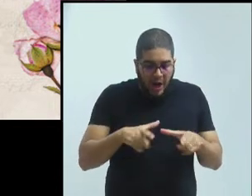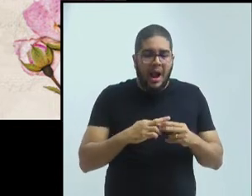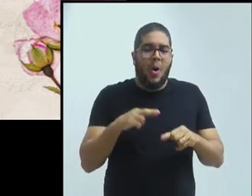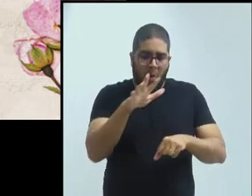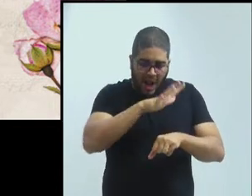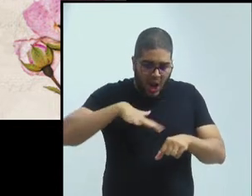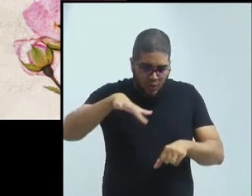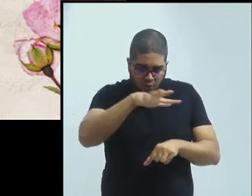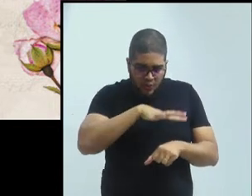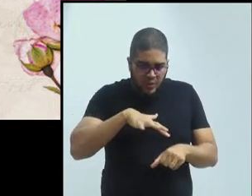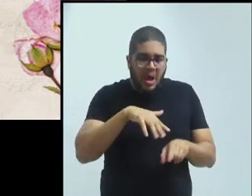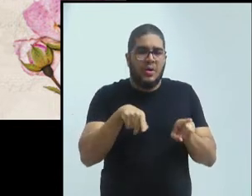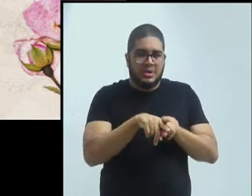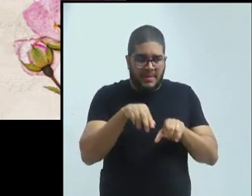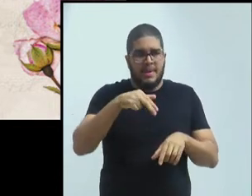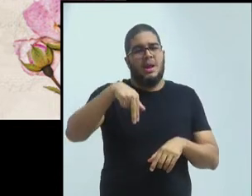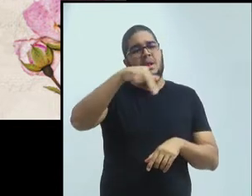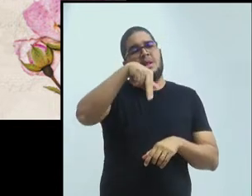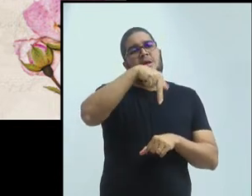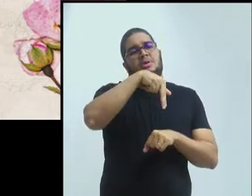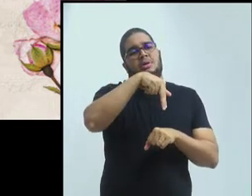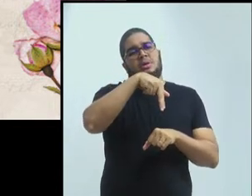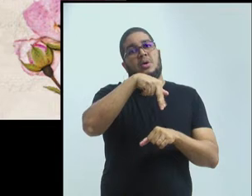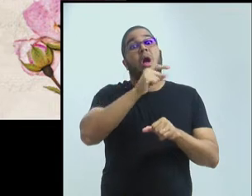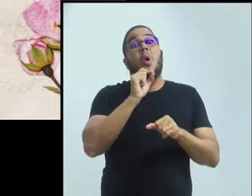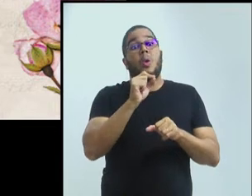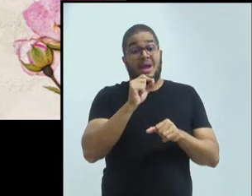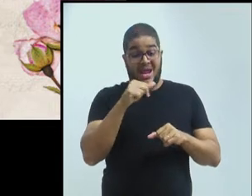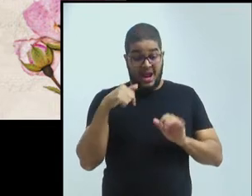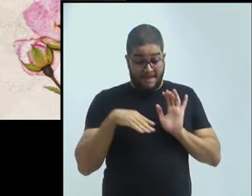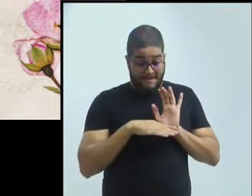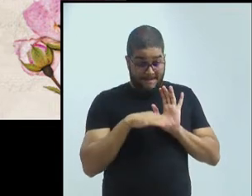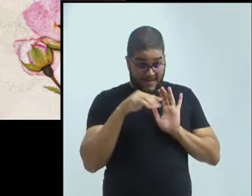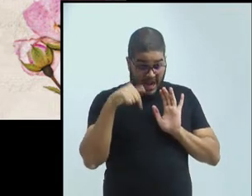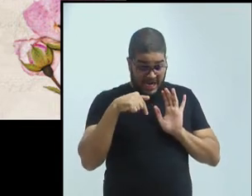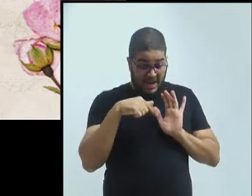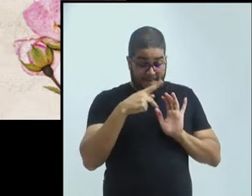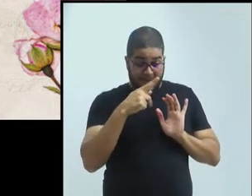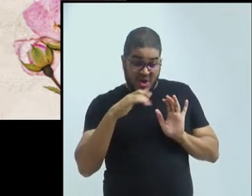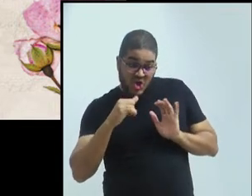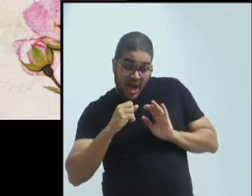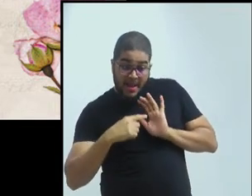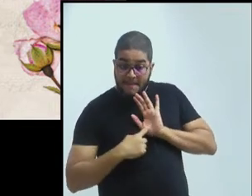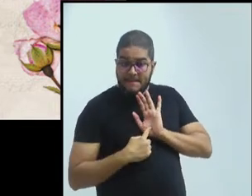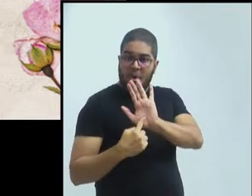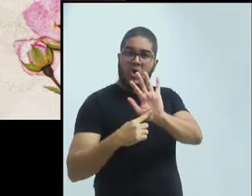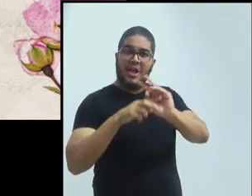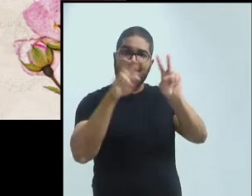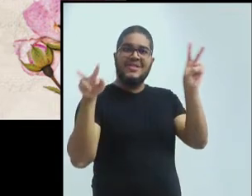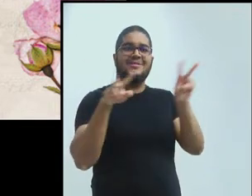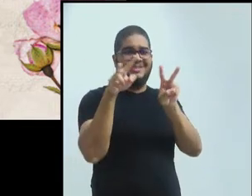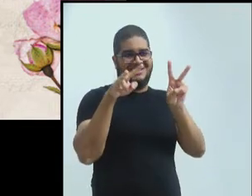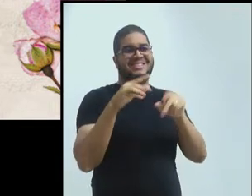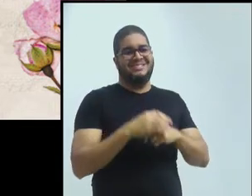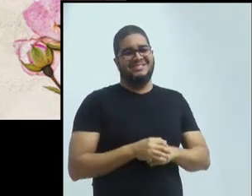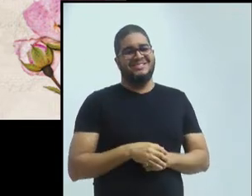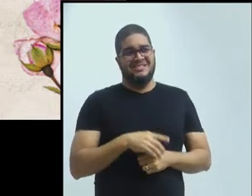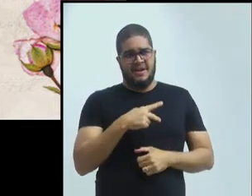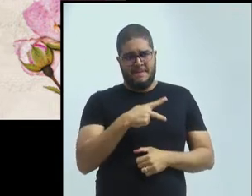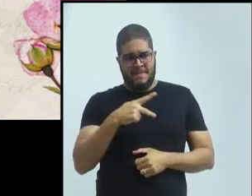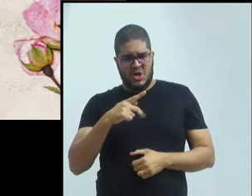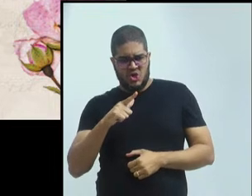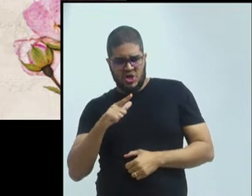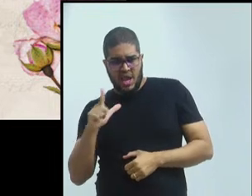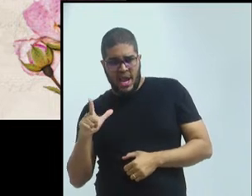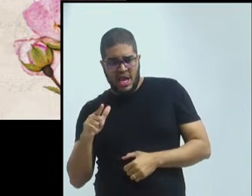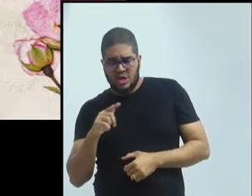o que é a visibilidade do programa. O PPGL já não é mais um programa com inserção somente